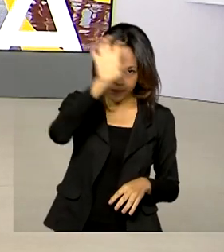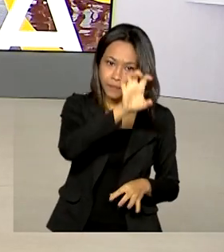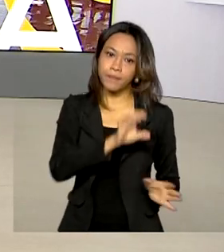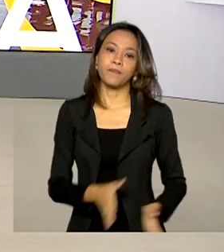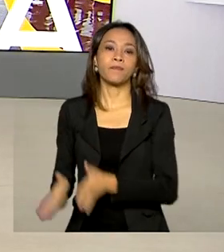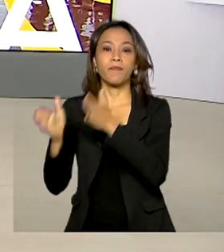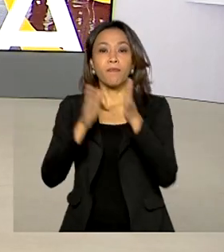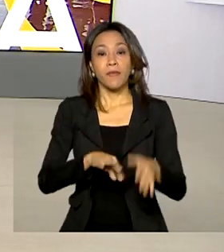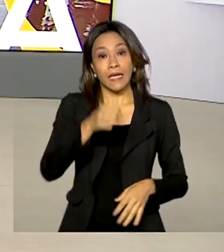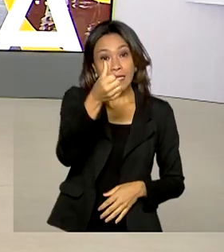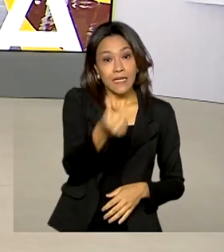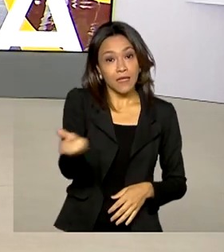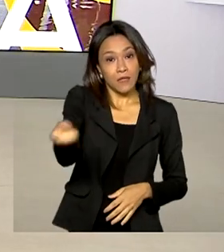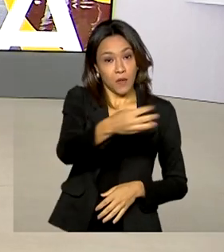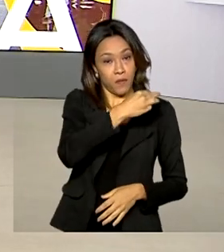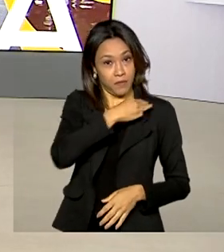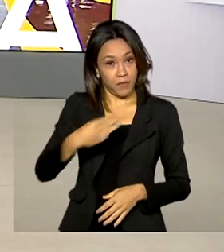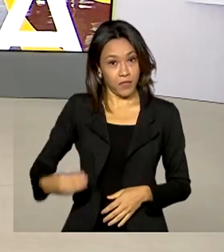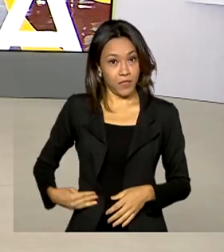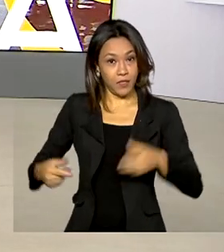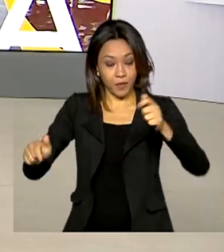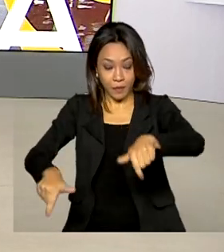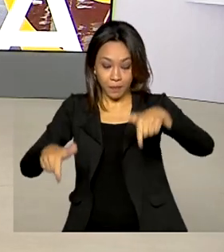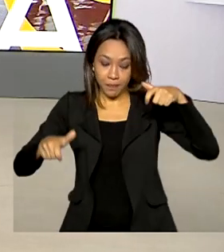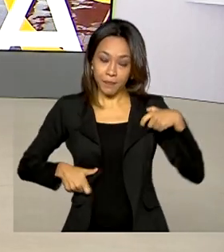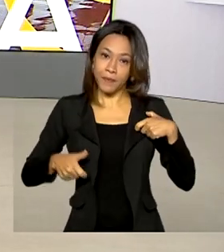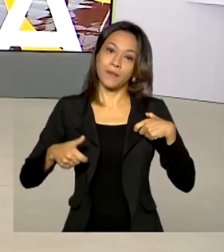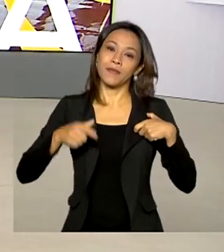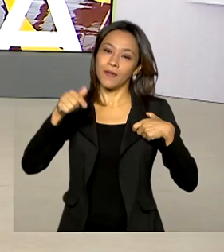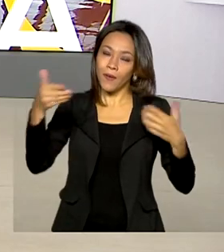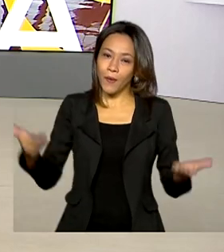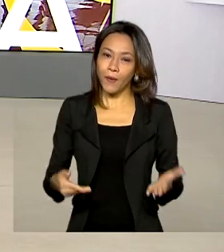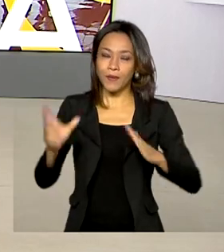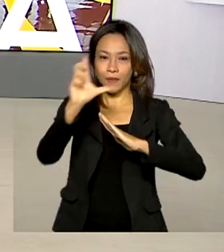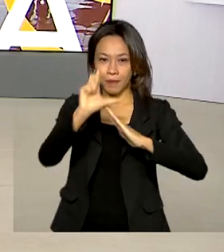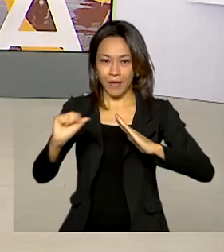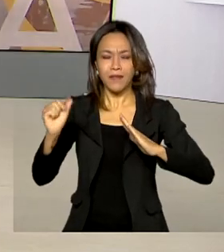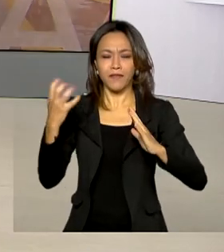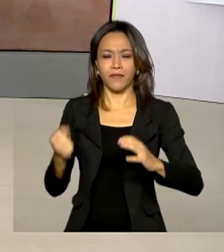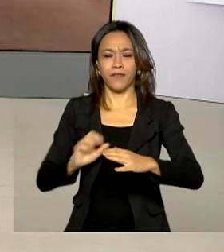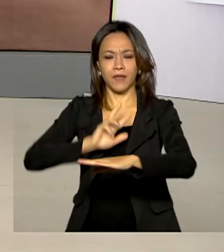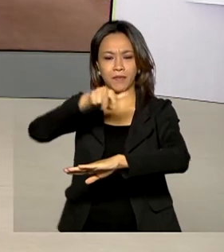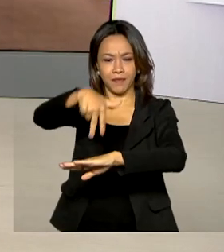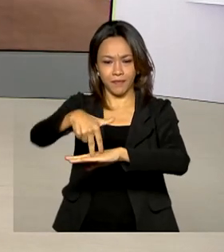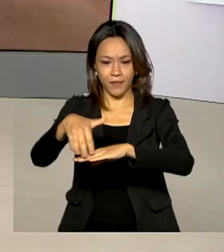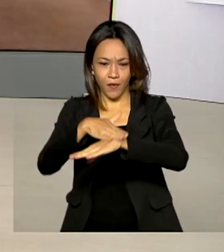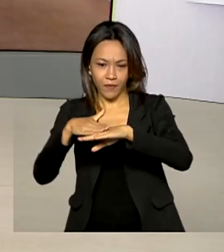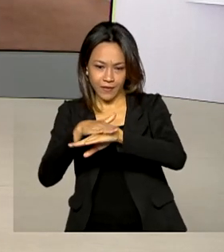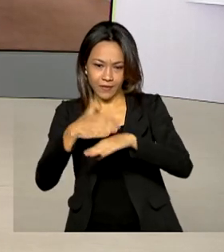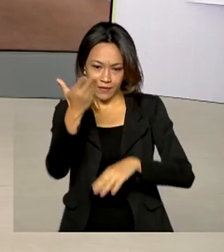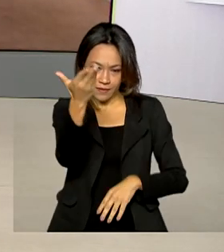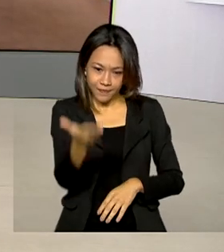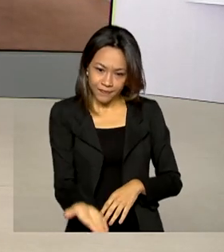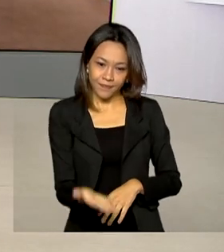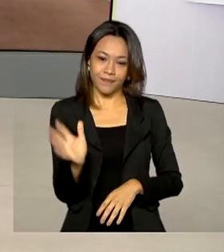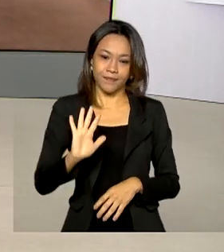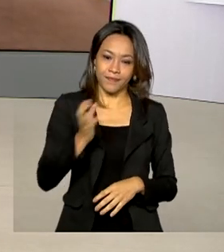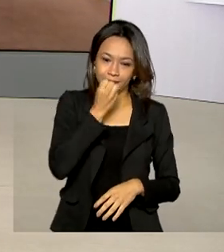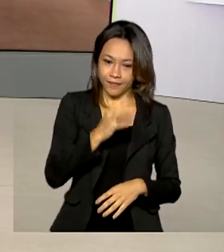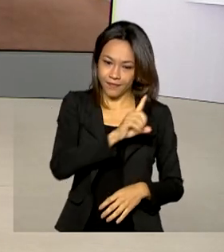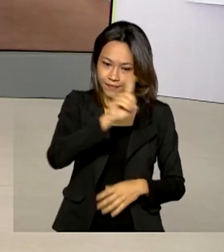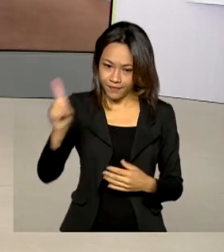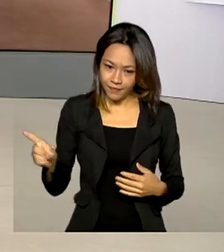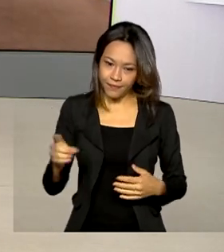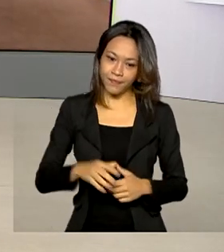Seis novos ministros tomam posse hoje no Palácio do Planalto e é pra lá que nós vamos agora conversar com o repórter Glauco de Queiroz. Glauco, bom dia pra você.